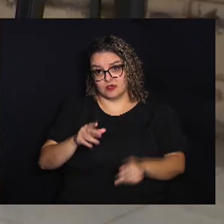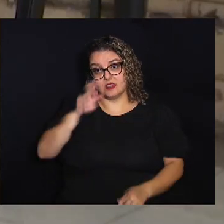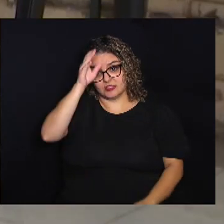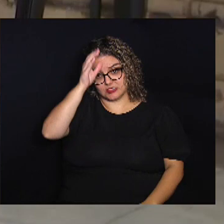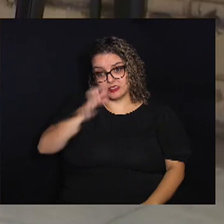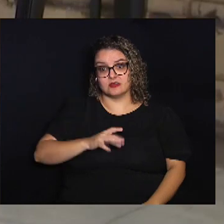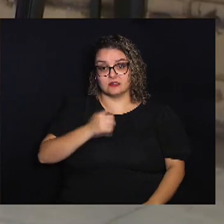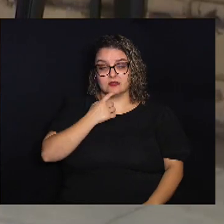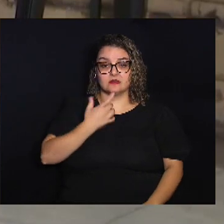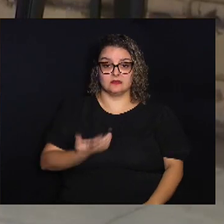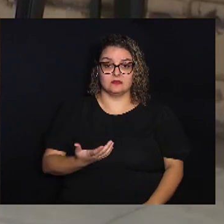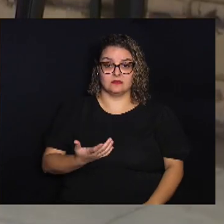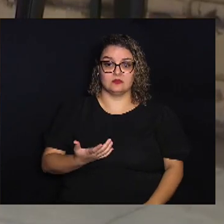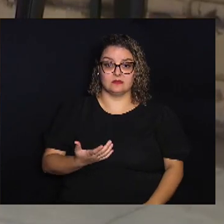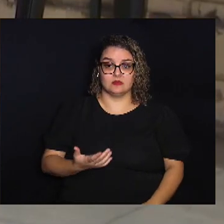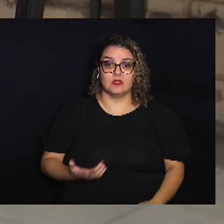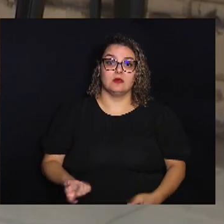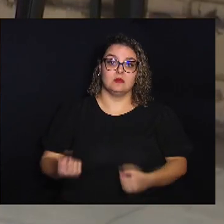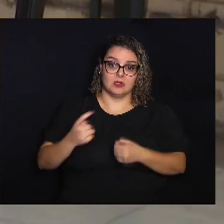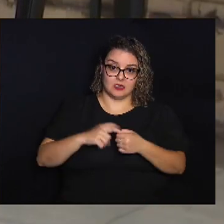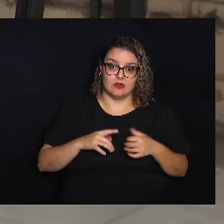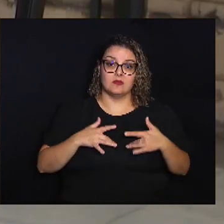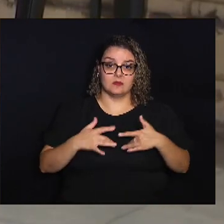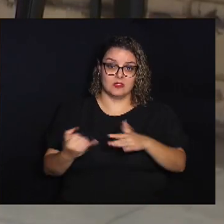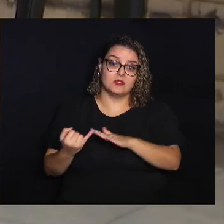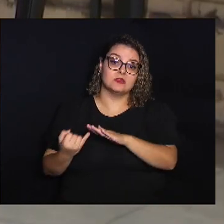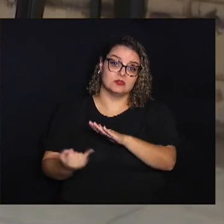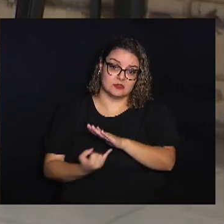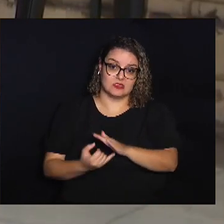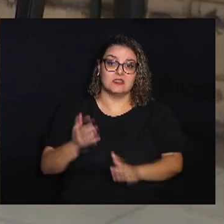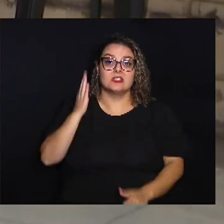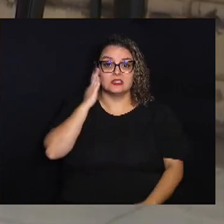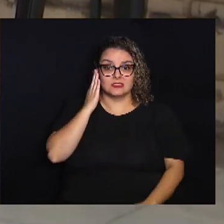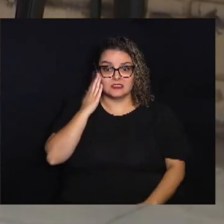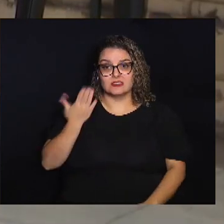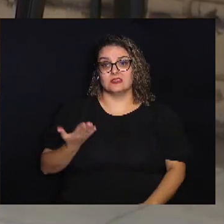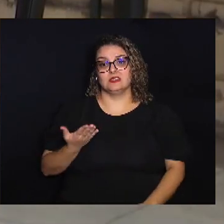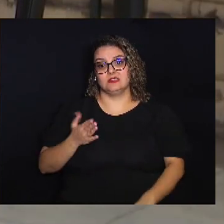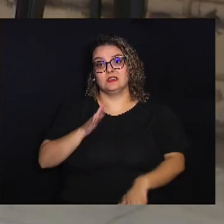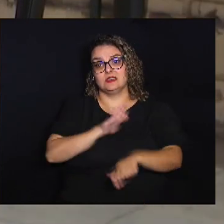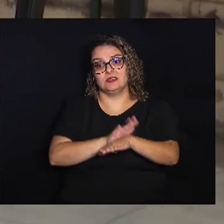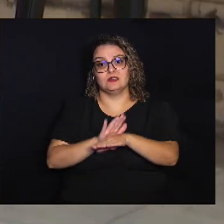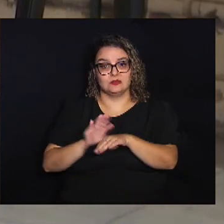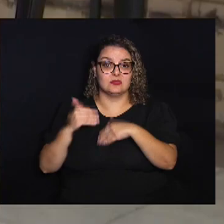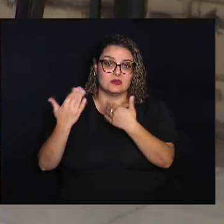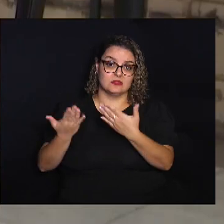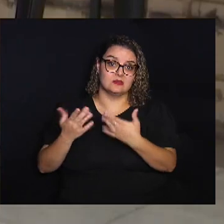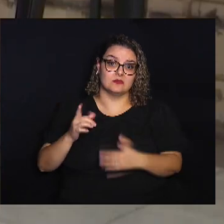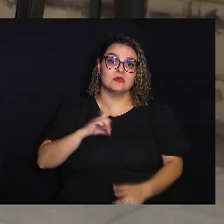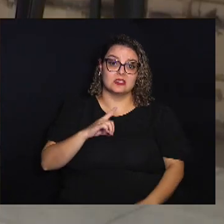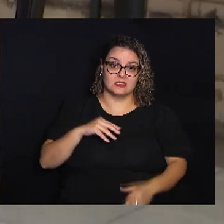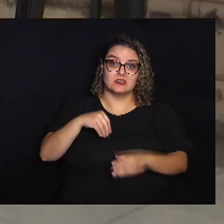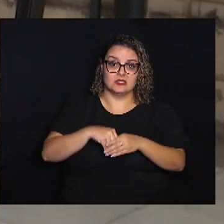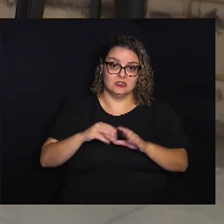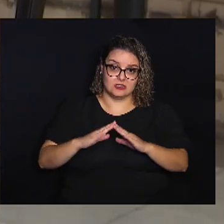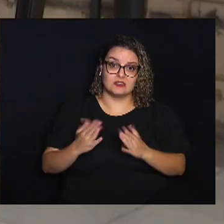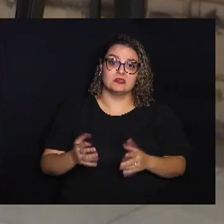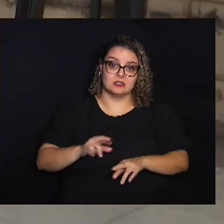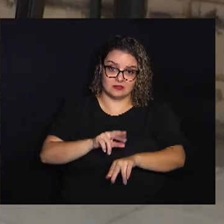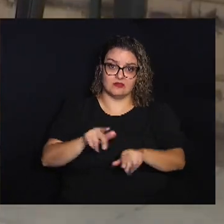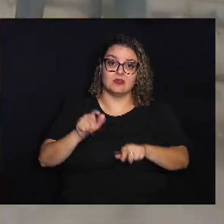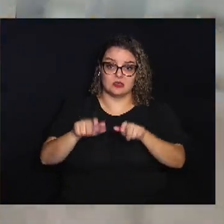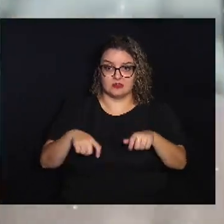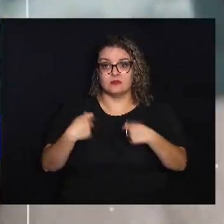Voltar à doação normal, né? Para as entidades Sei que a gente está ajudando para fora Mas tem aqui também, né? Que tem muita gente